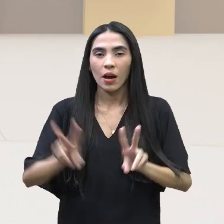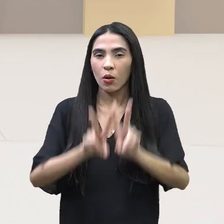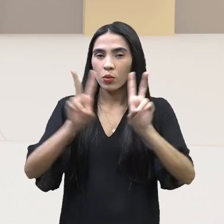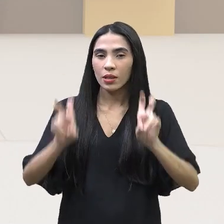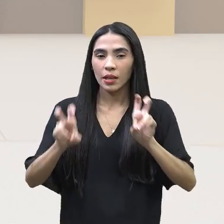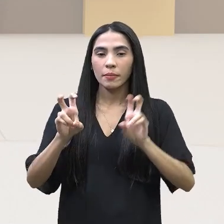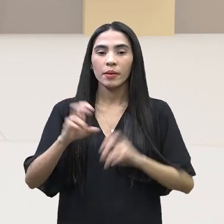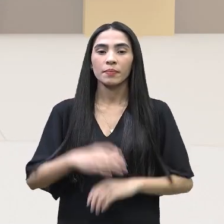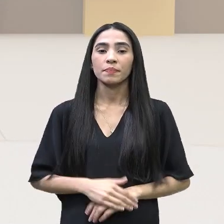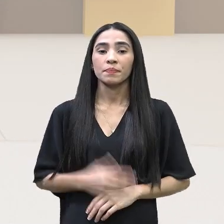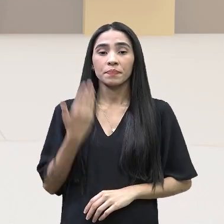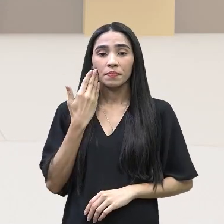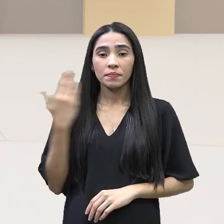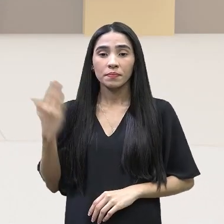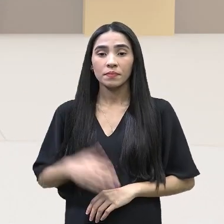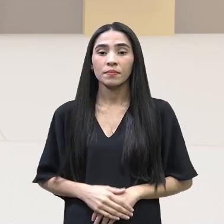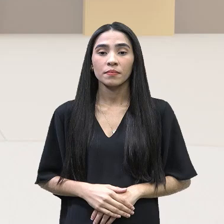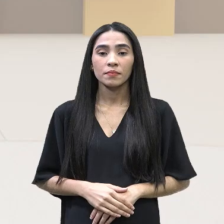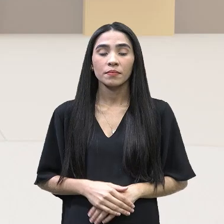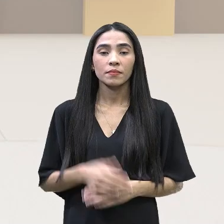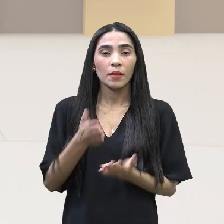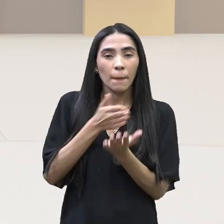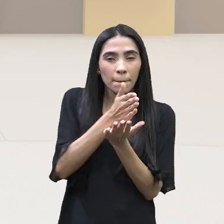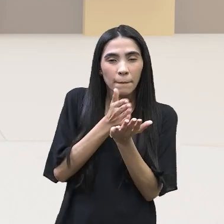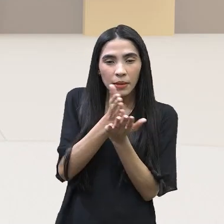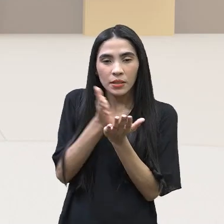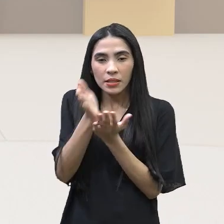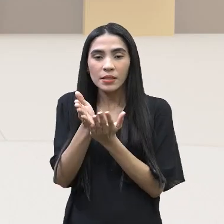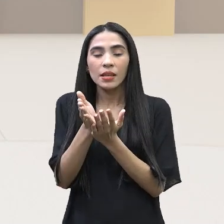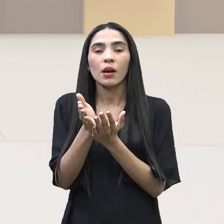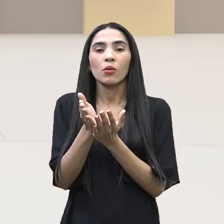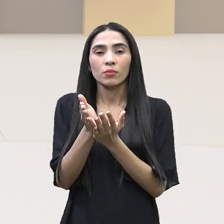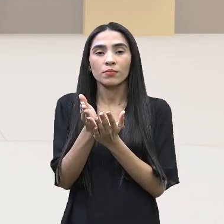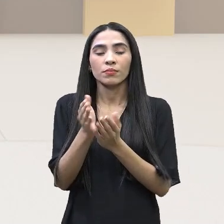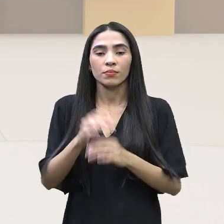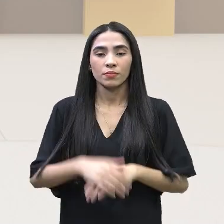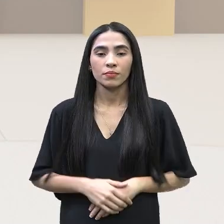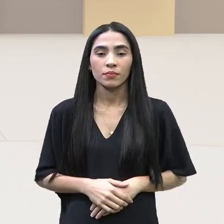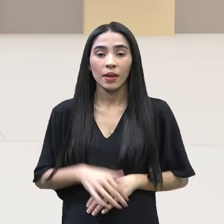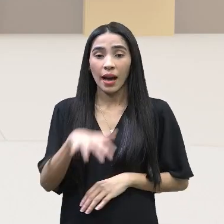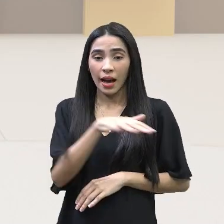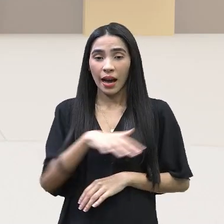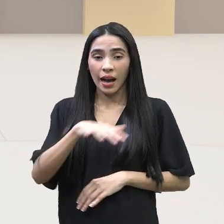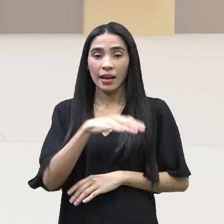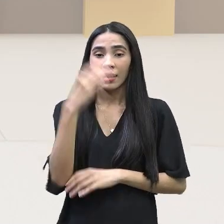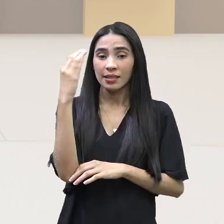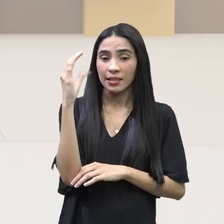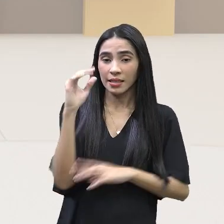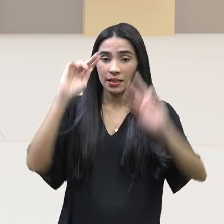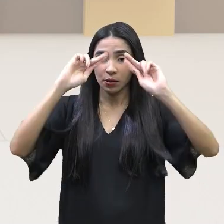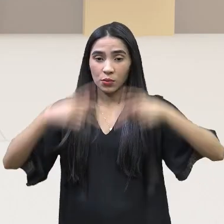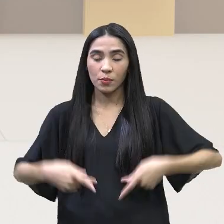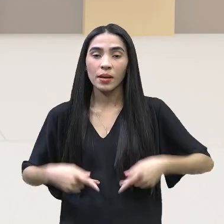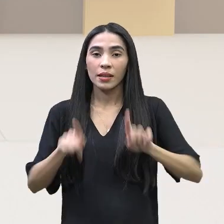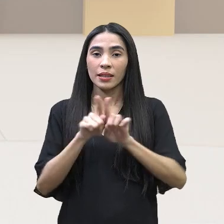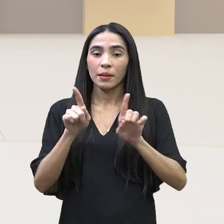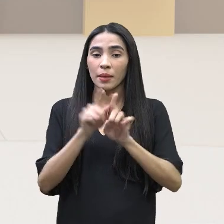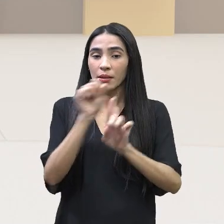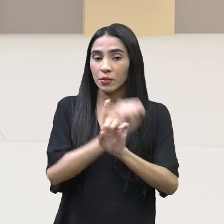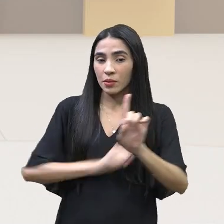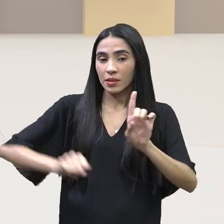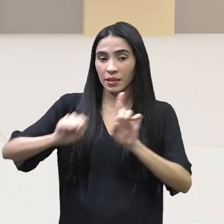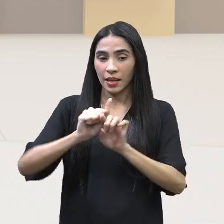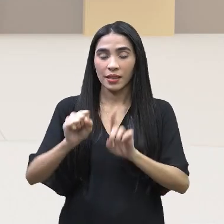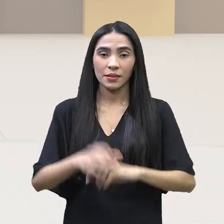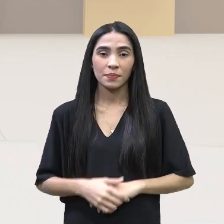integrador, que é mediação de conflitos na área de ciências humanas e sociais